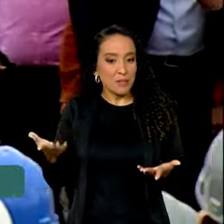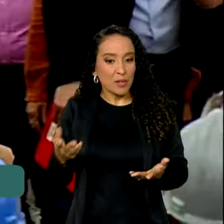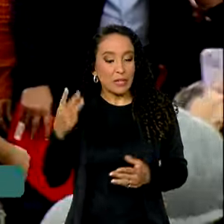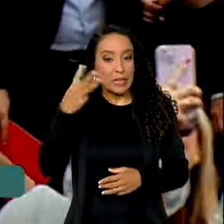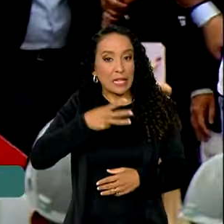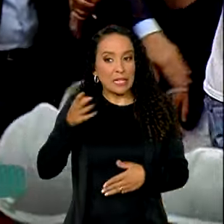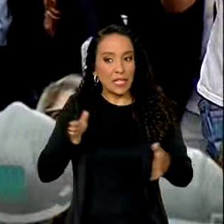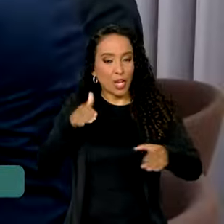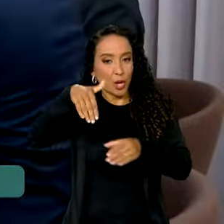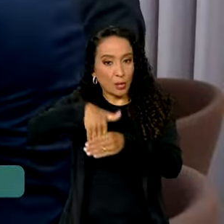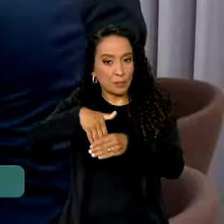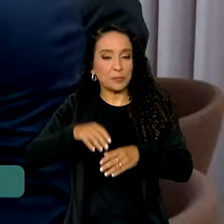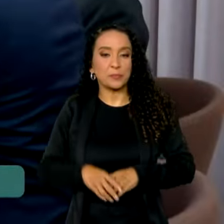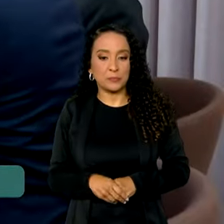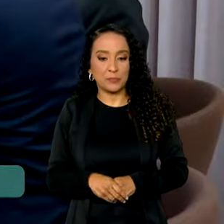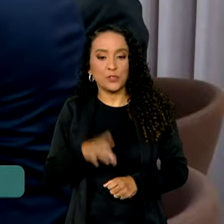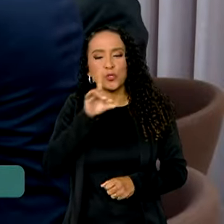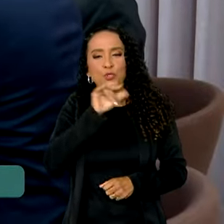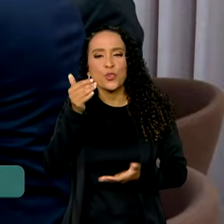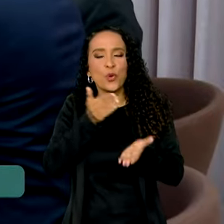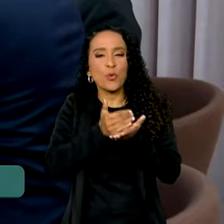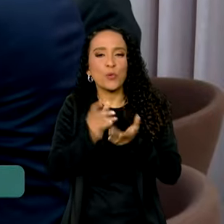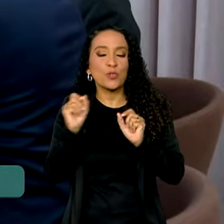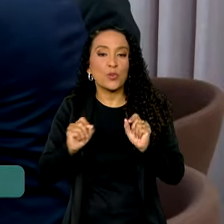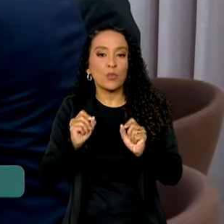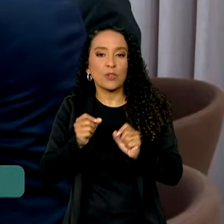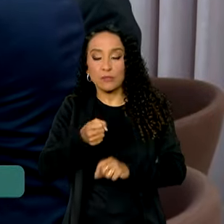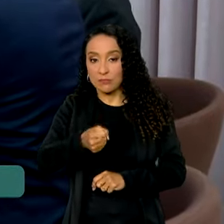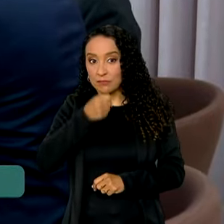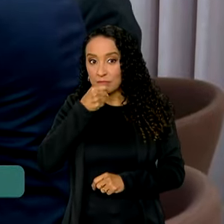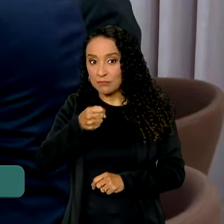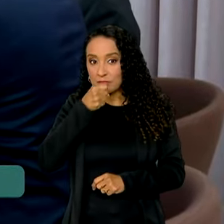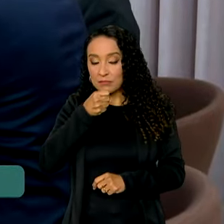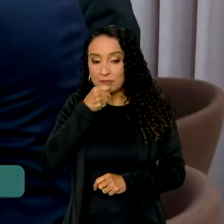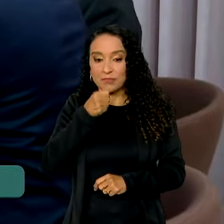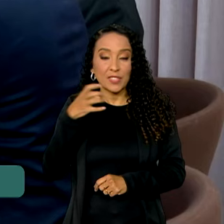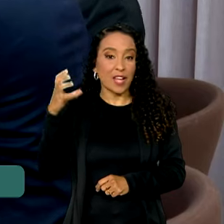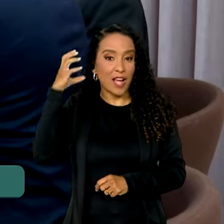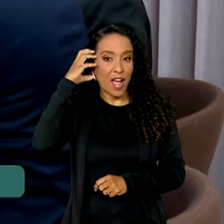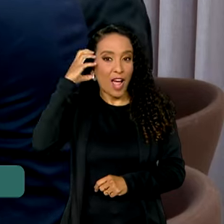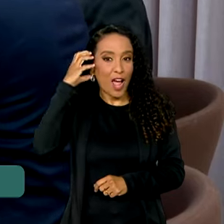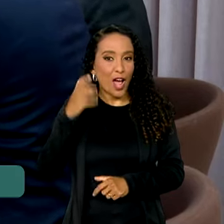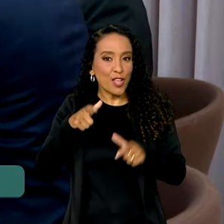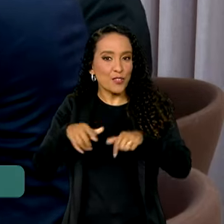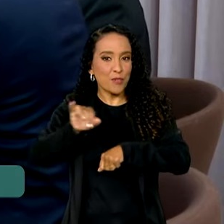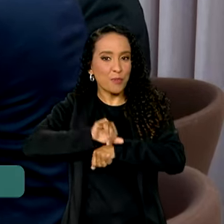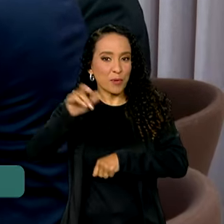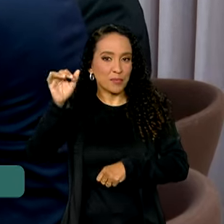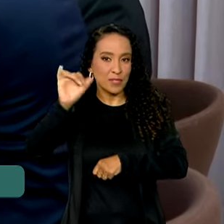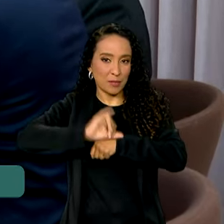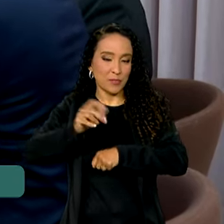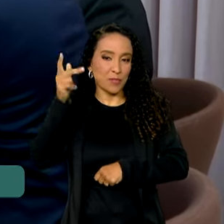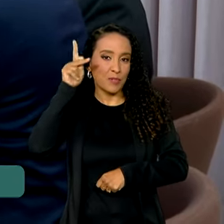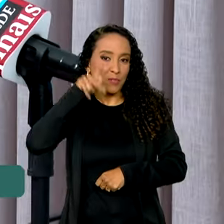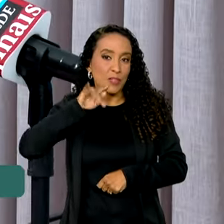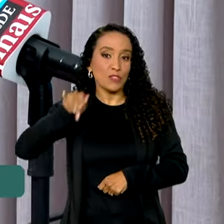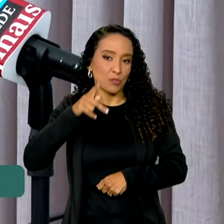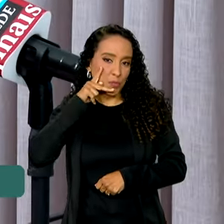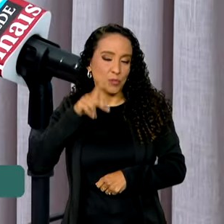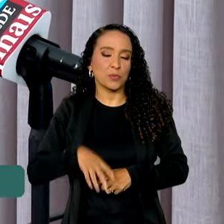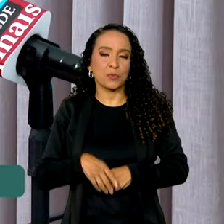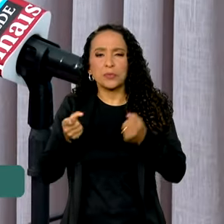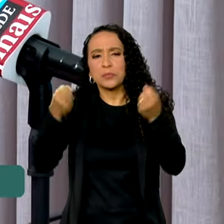terceiro mandato. E o dia começou com uma entrevista a uma rádio local na capital João Pessoa.